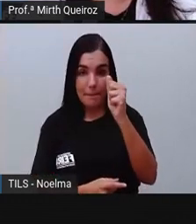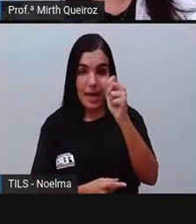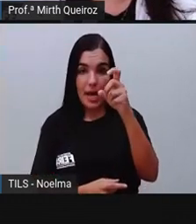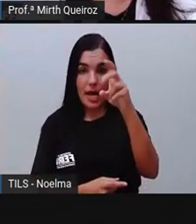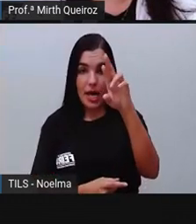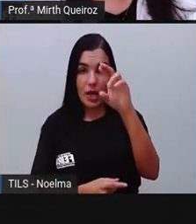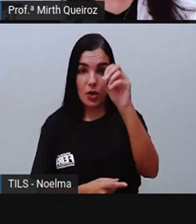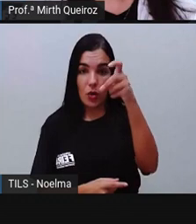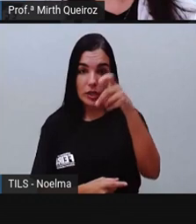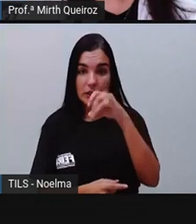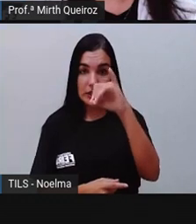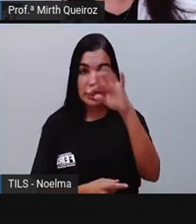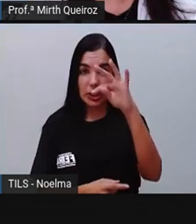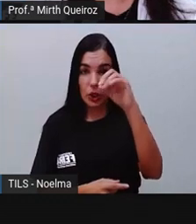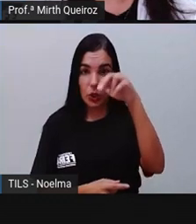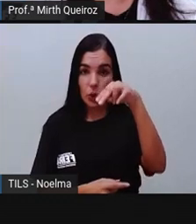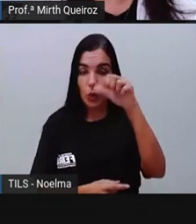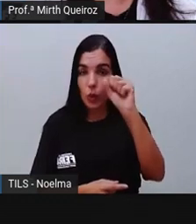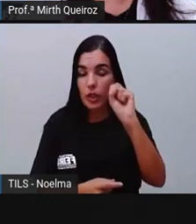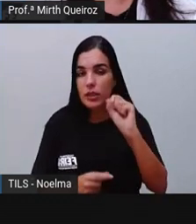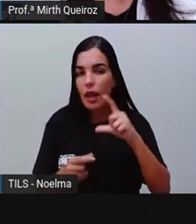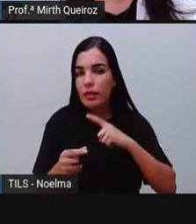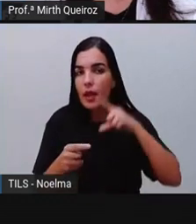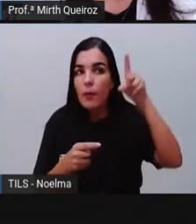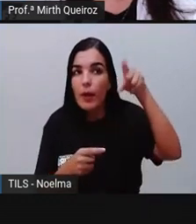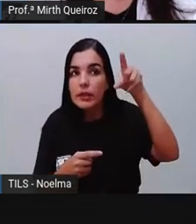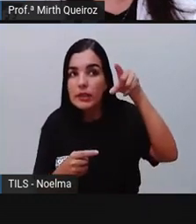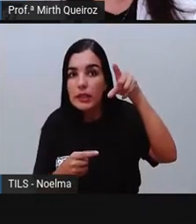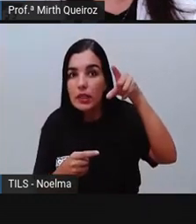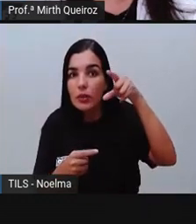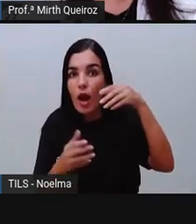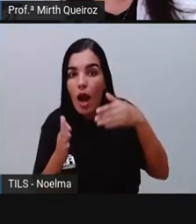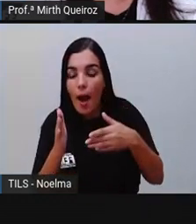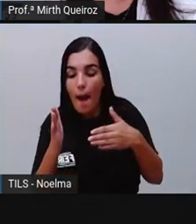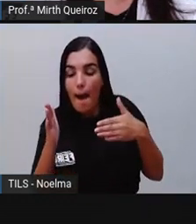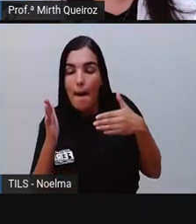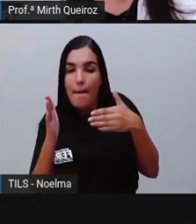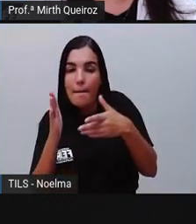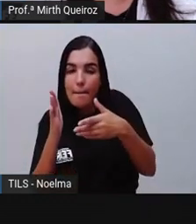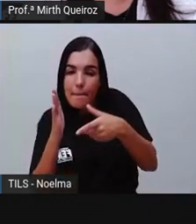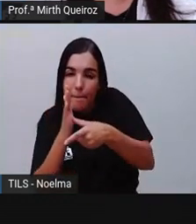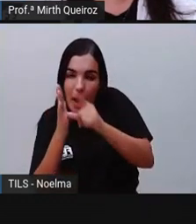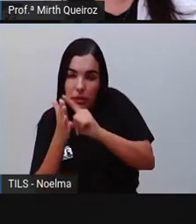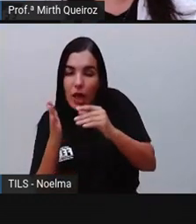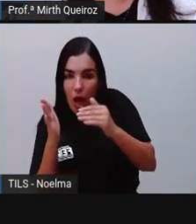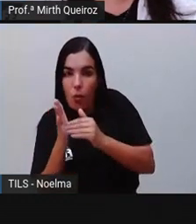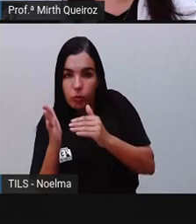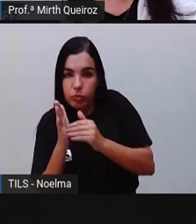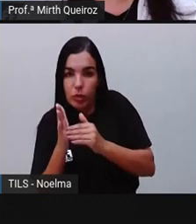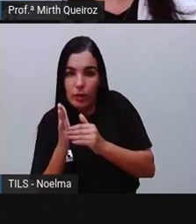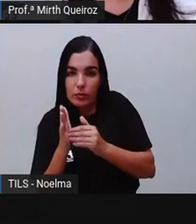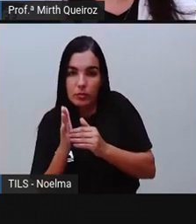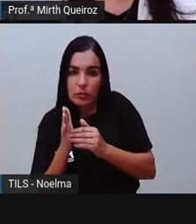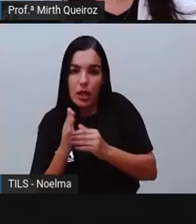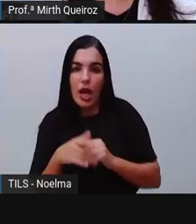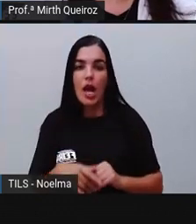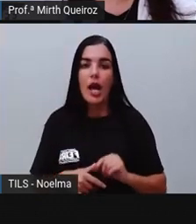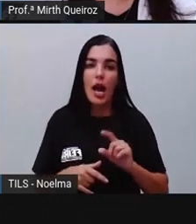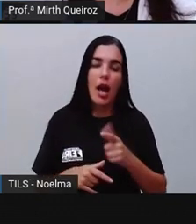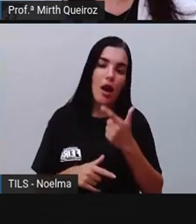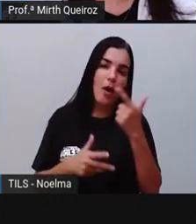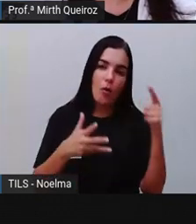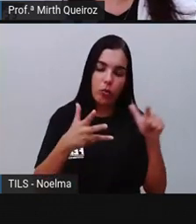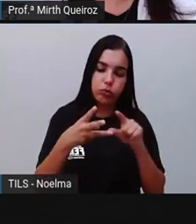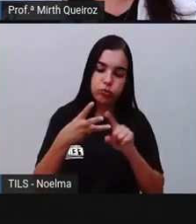acento tônico na penúltima sílaba. E as proparoxítonas, por sua vez, são aquelas nas quais a sílaba